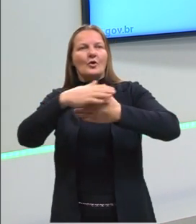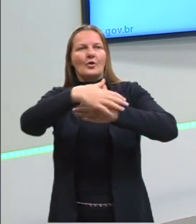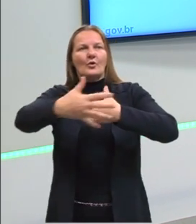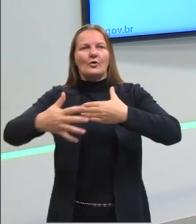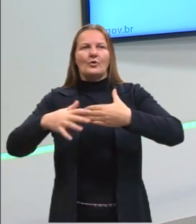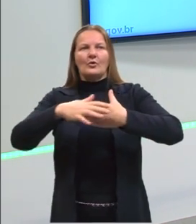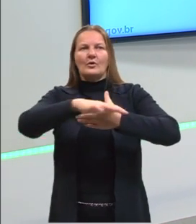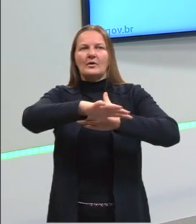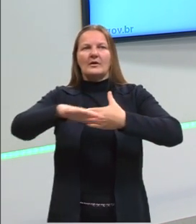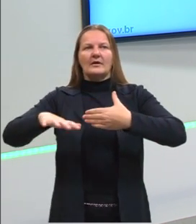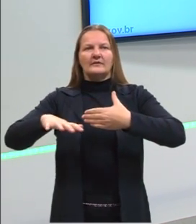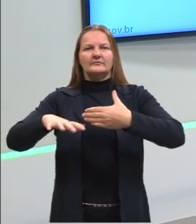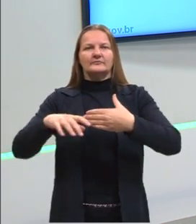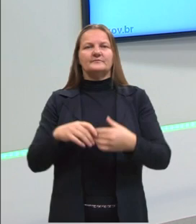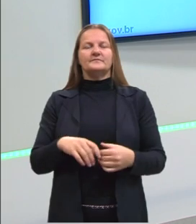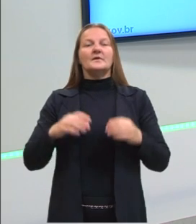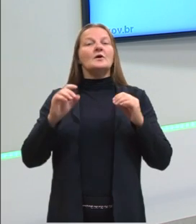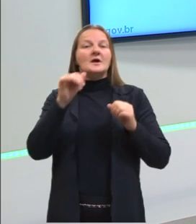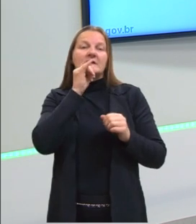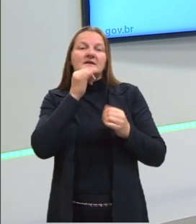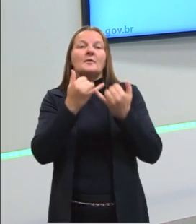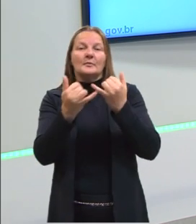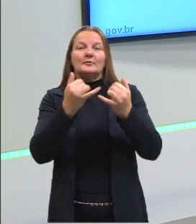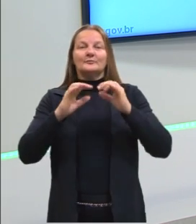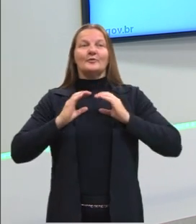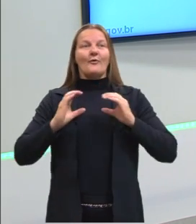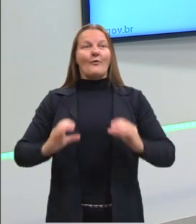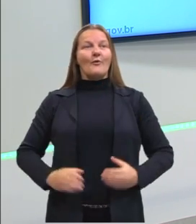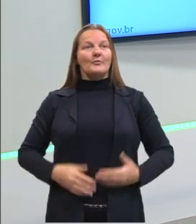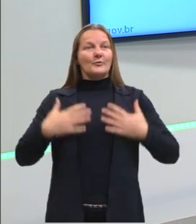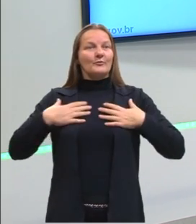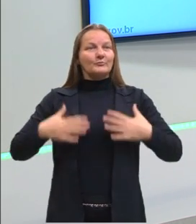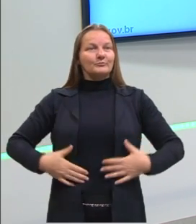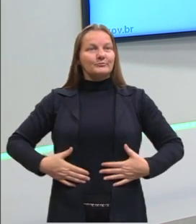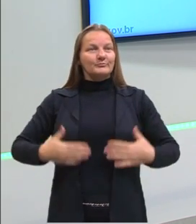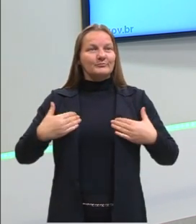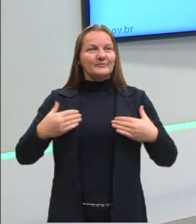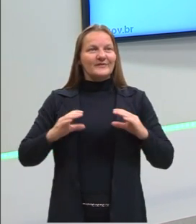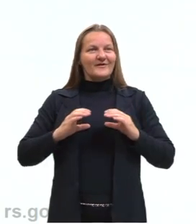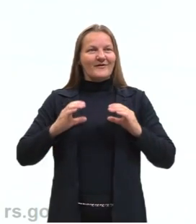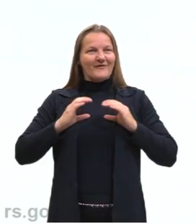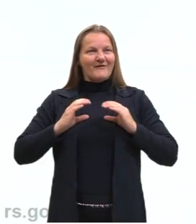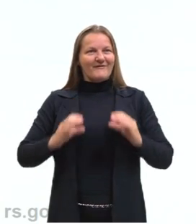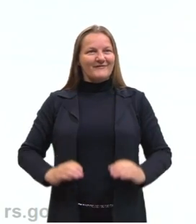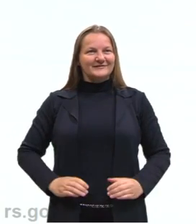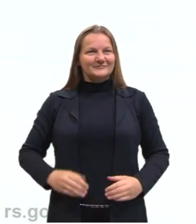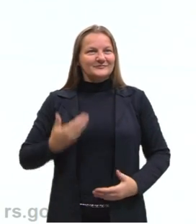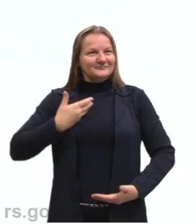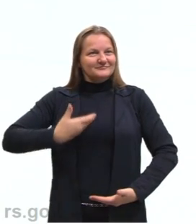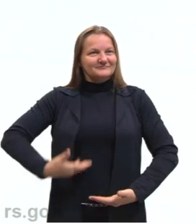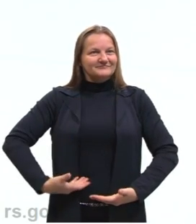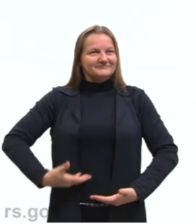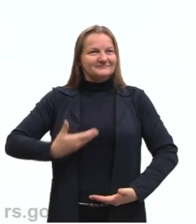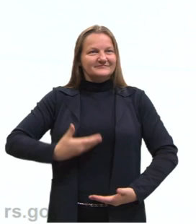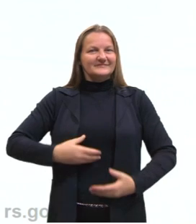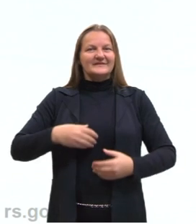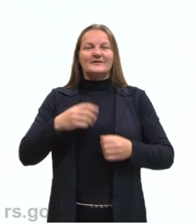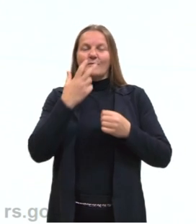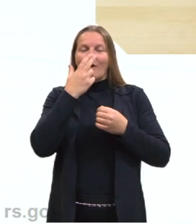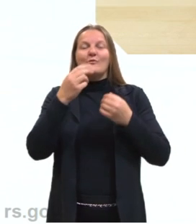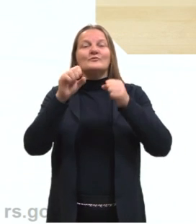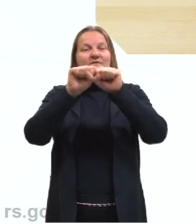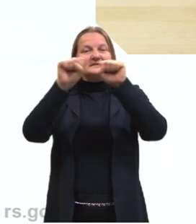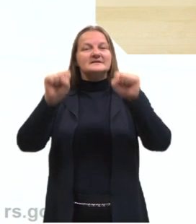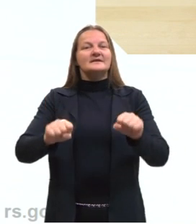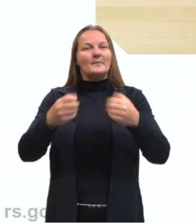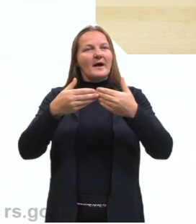Um exemplo pode ser o corpo humano. Mas muitas coisas vão ser consideradas sistema aberto.